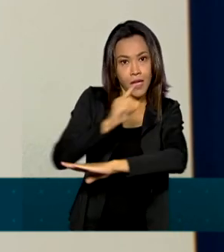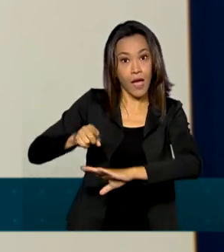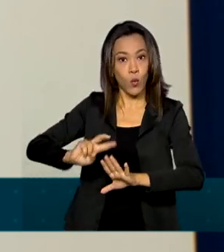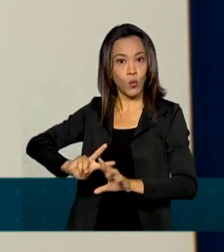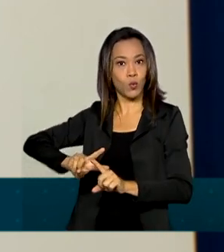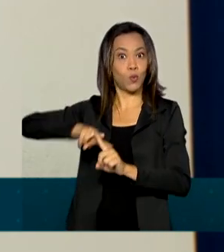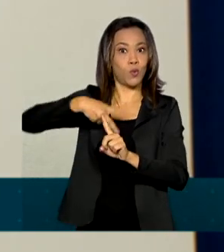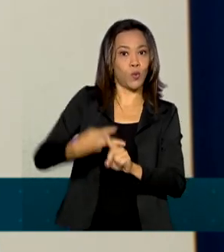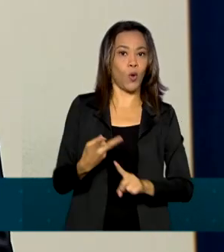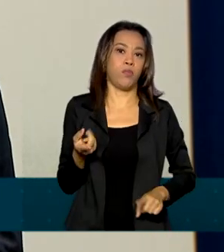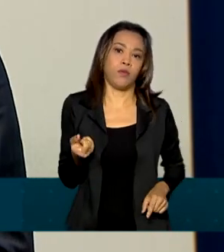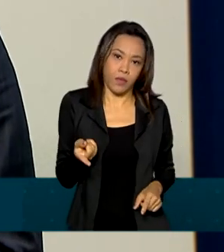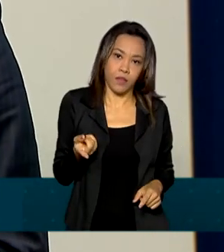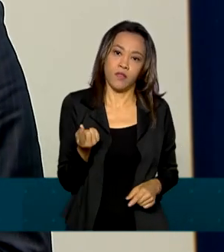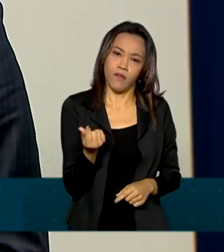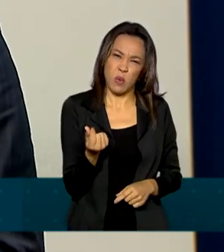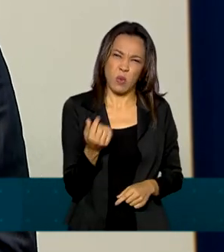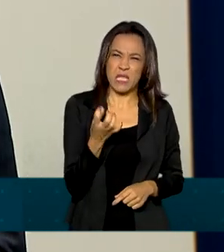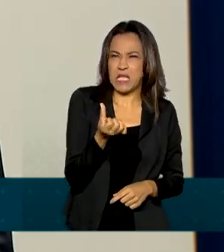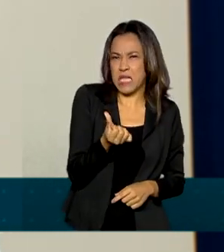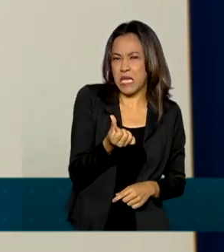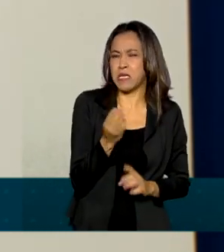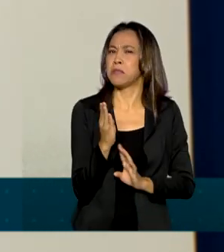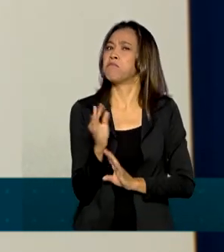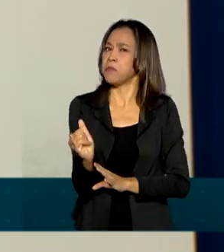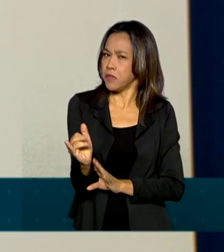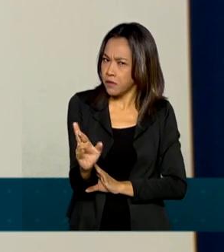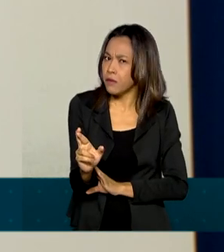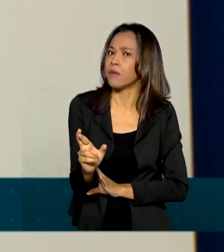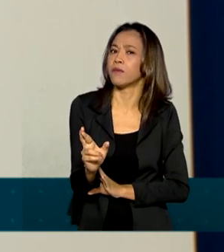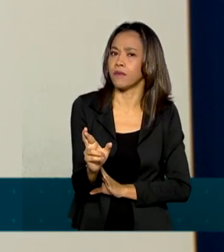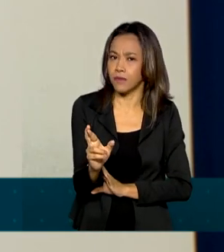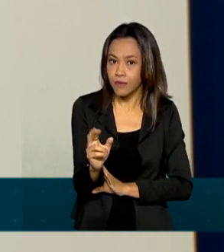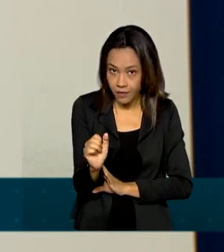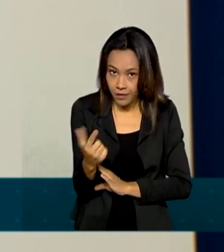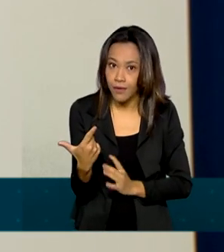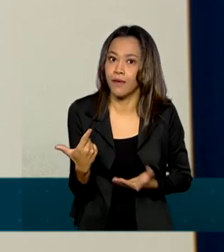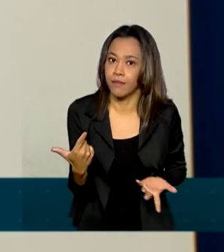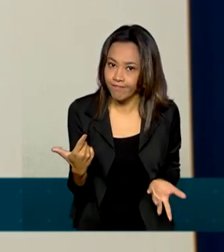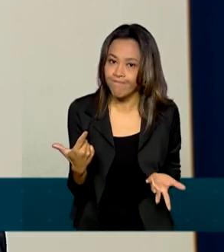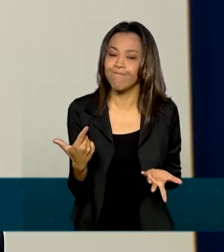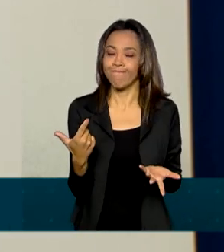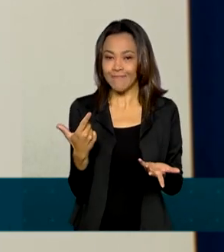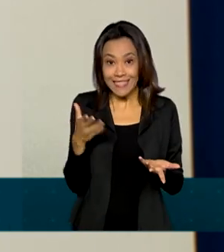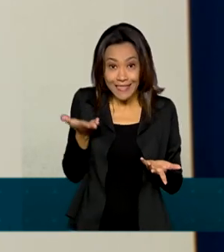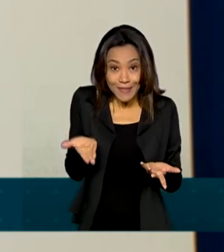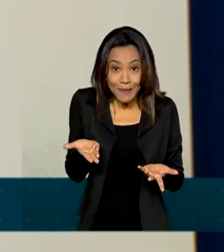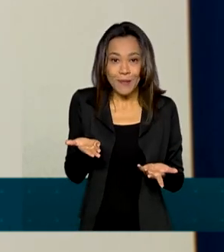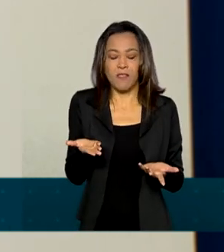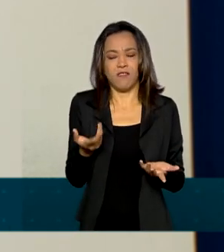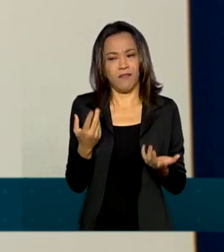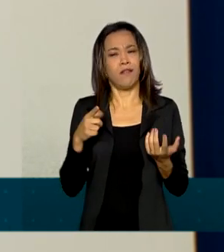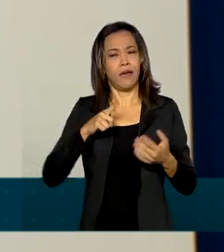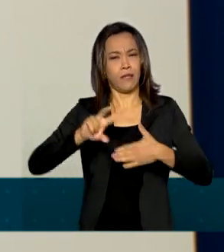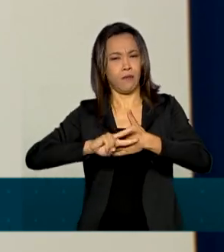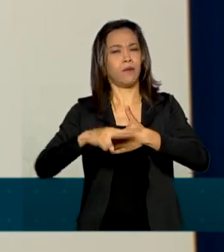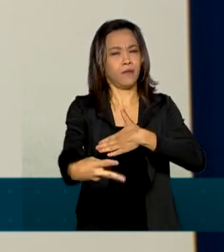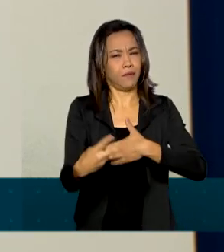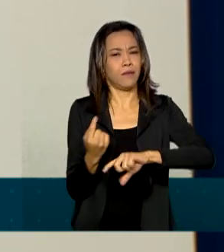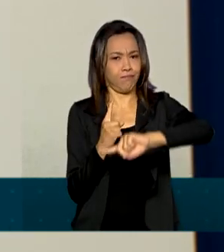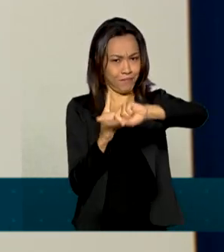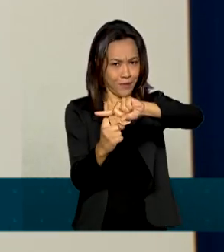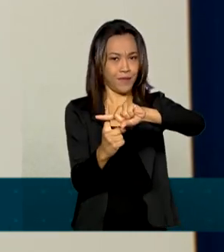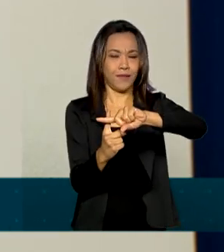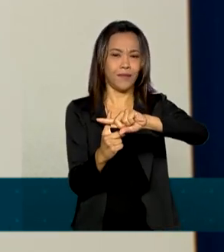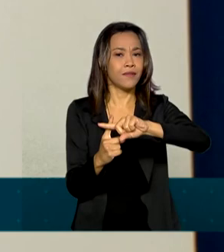dobro desse valor, alguma coisa em torno de 6 bilhões de reais. É claro, é evidente que isso terá um impacto positivo